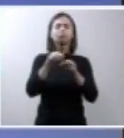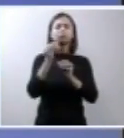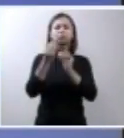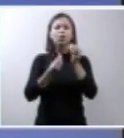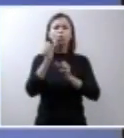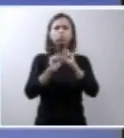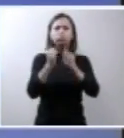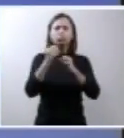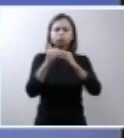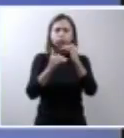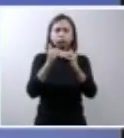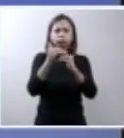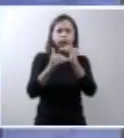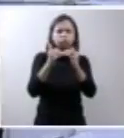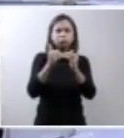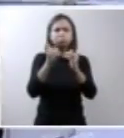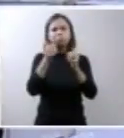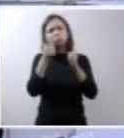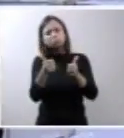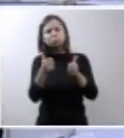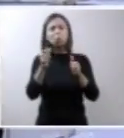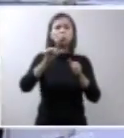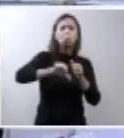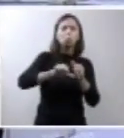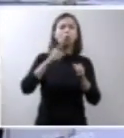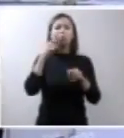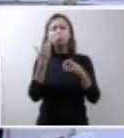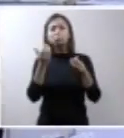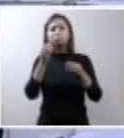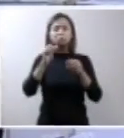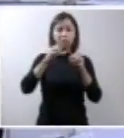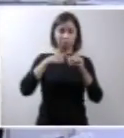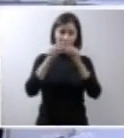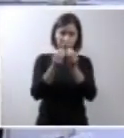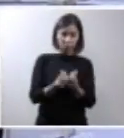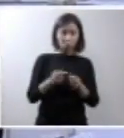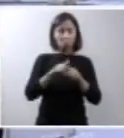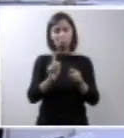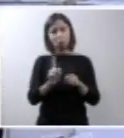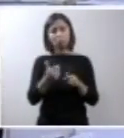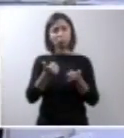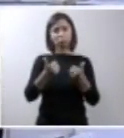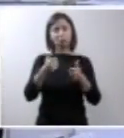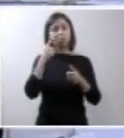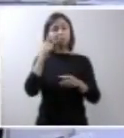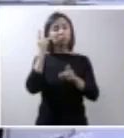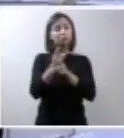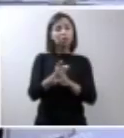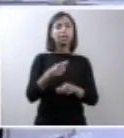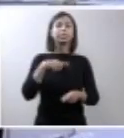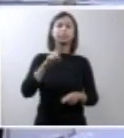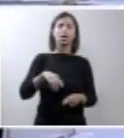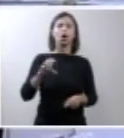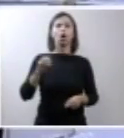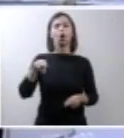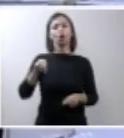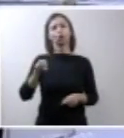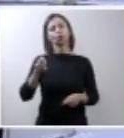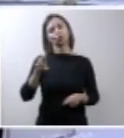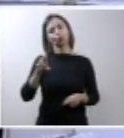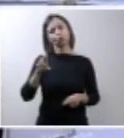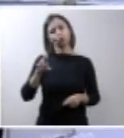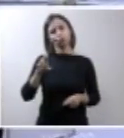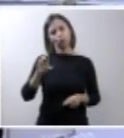consegue se desenvolver ou não, nós vamos poder identificar se a situação é de holo-anencefalia ou de uma